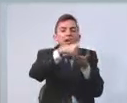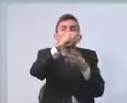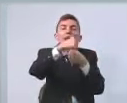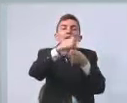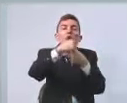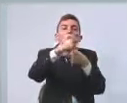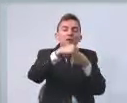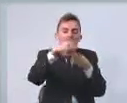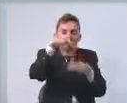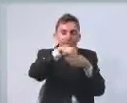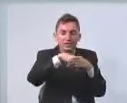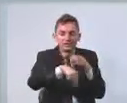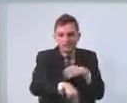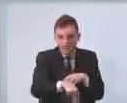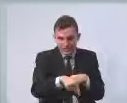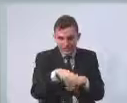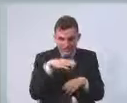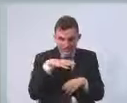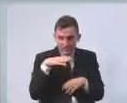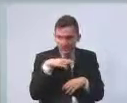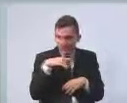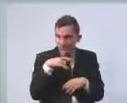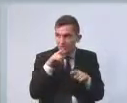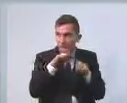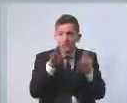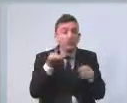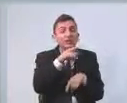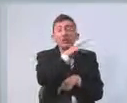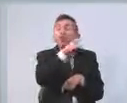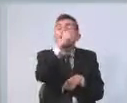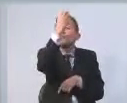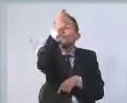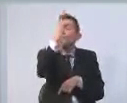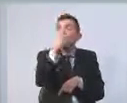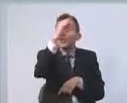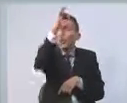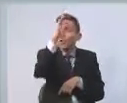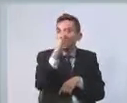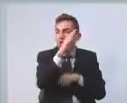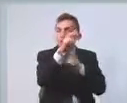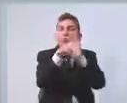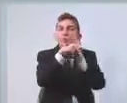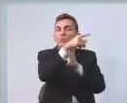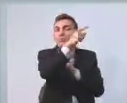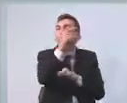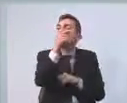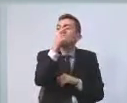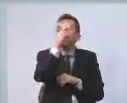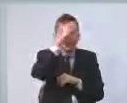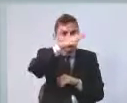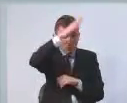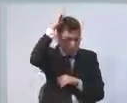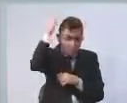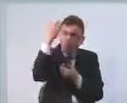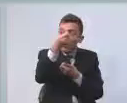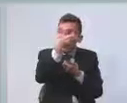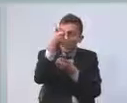cidade de Guarulhos. Você passa aqui no Farol, ali perto do Bombeiro, onde tem um restaurante ali de um real, ali